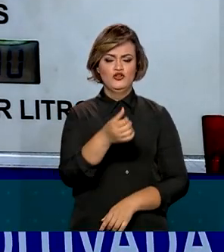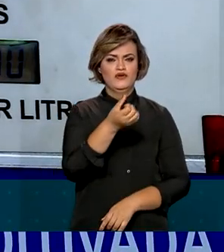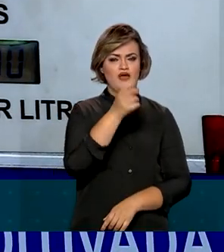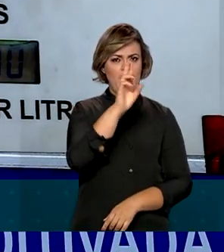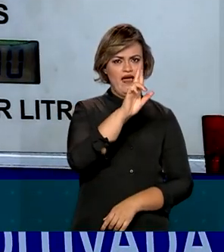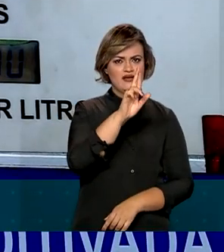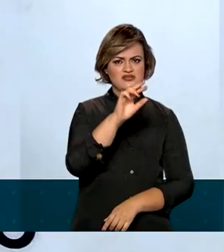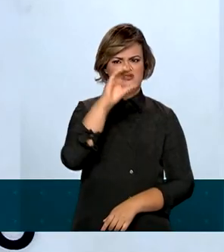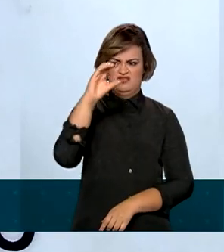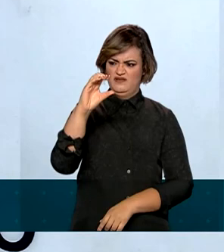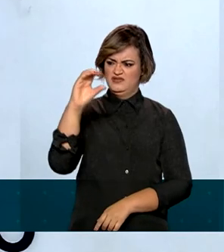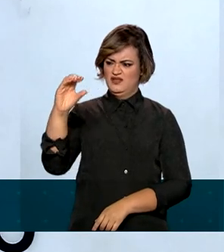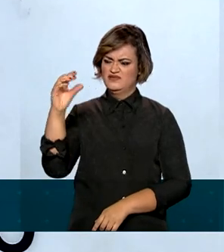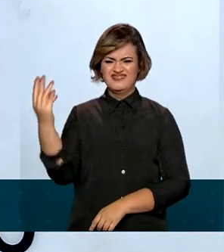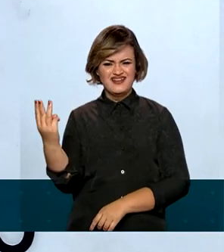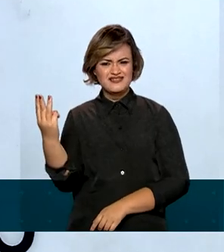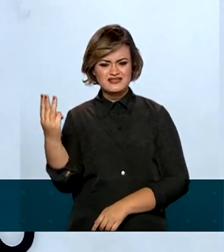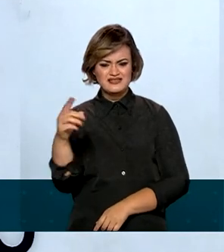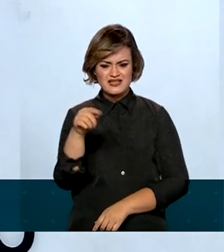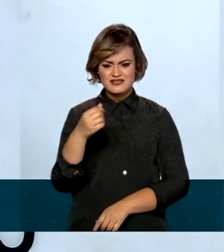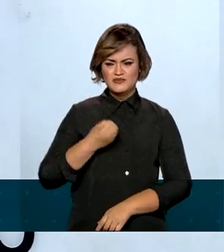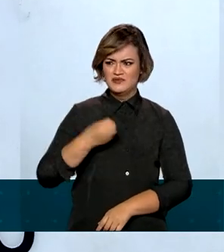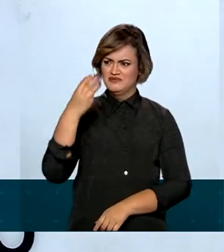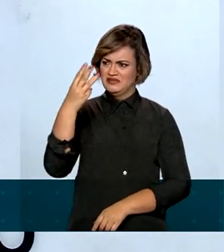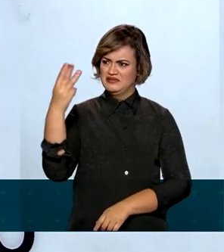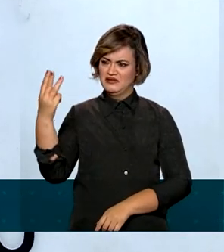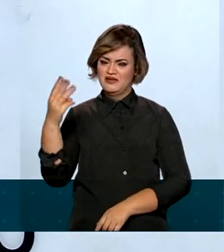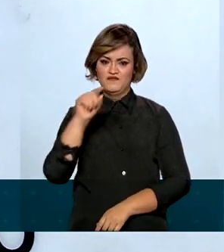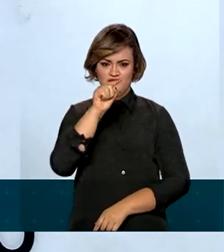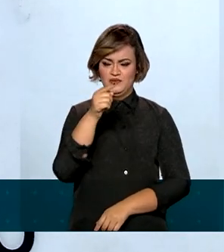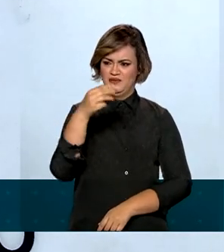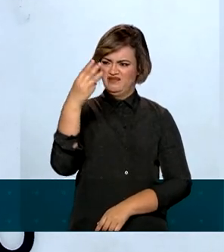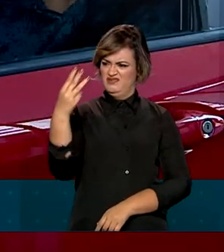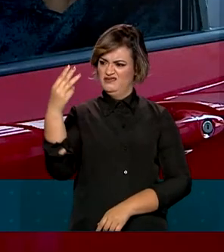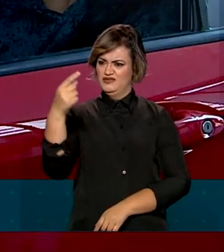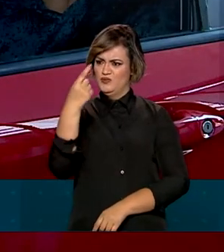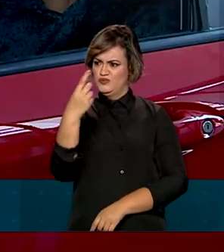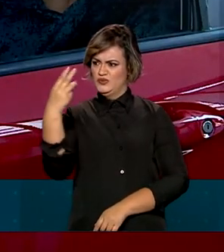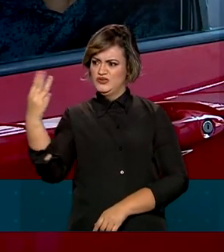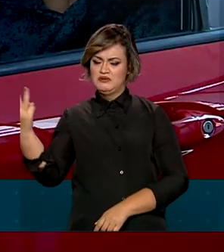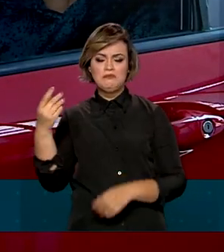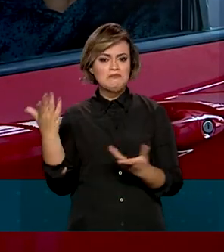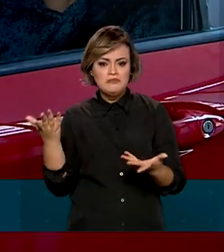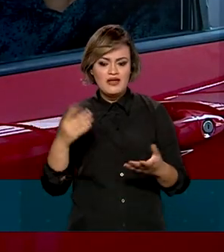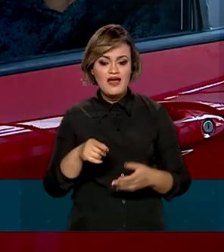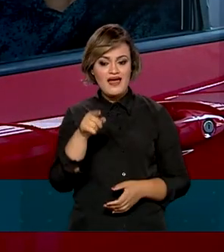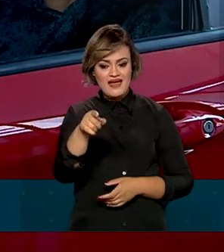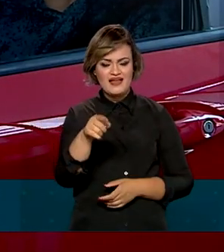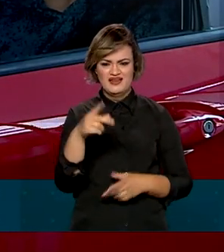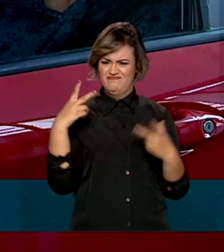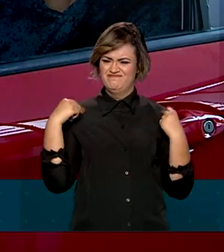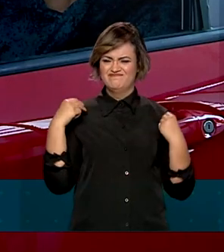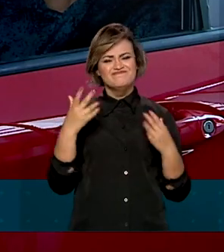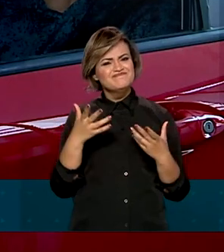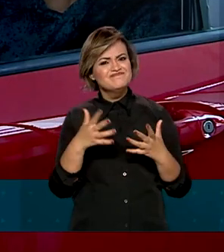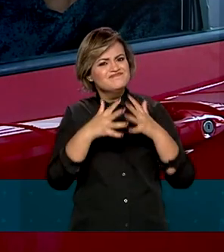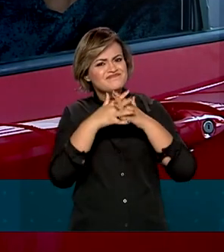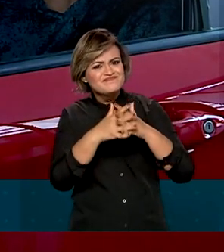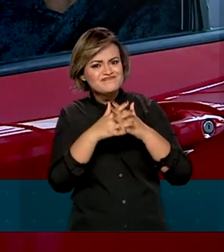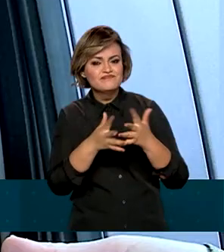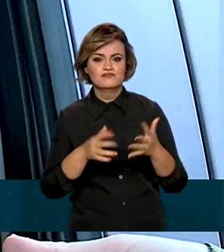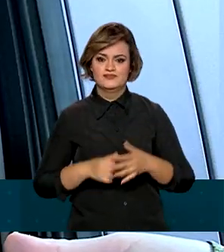casas decimais. Aqueles três números, depois da vírgula no valor. Para esse motorista, isso provoca